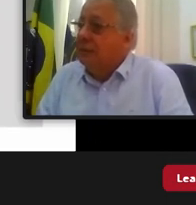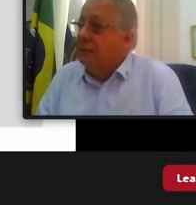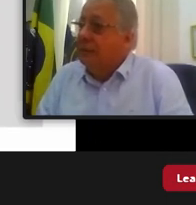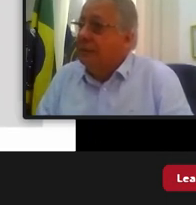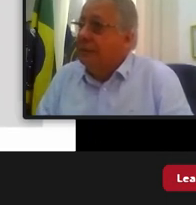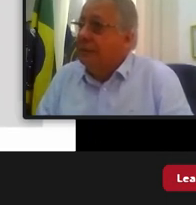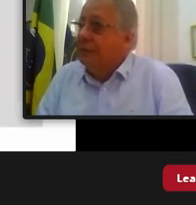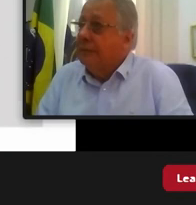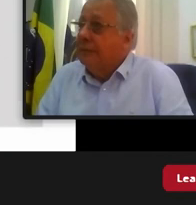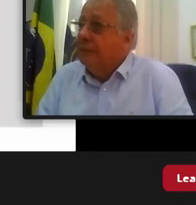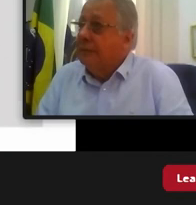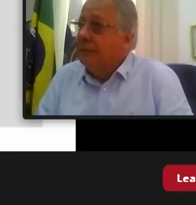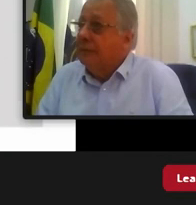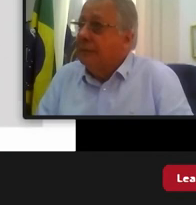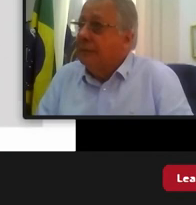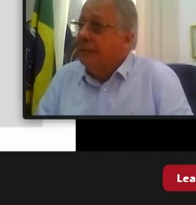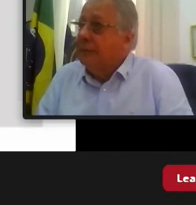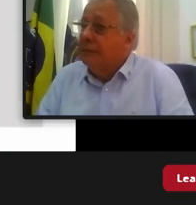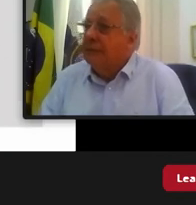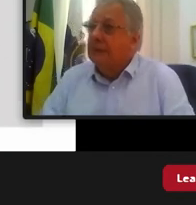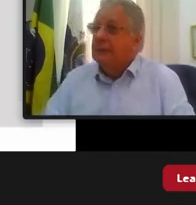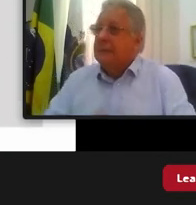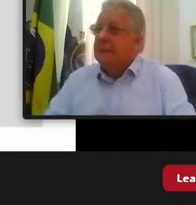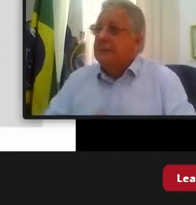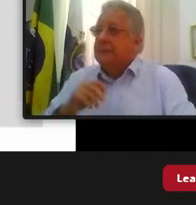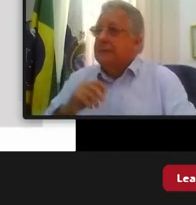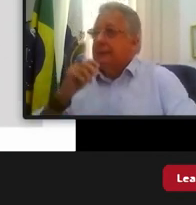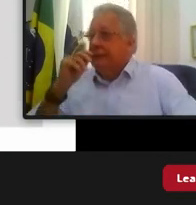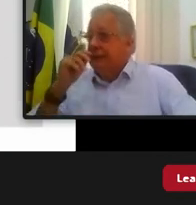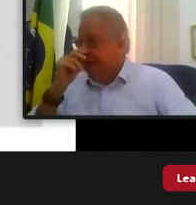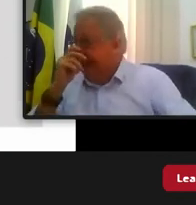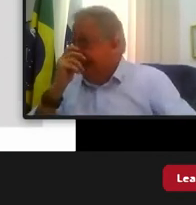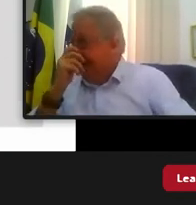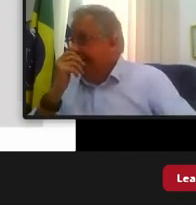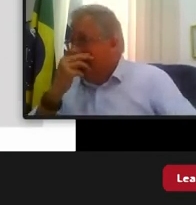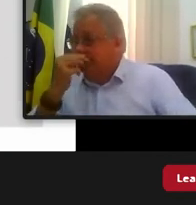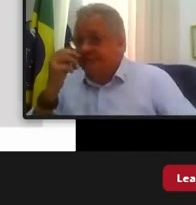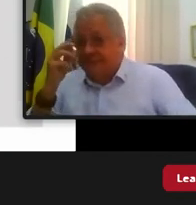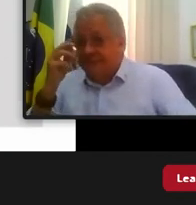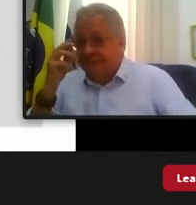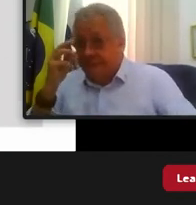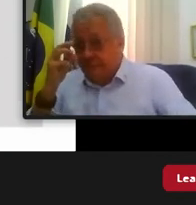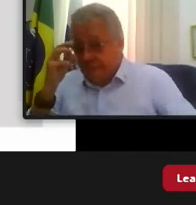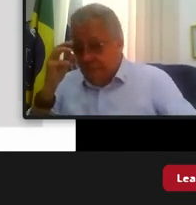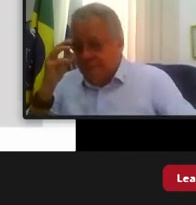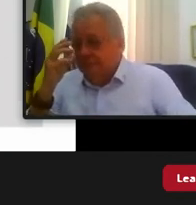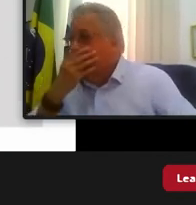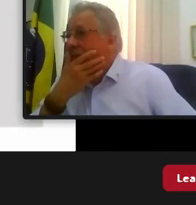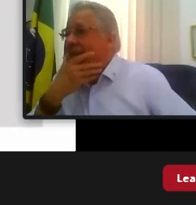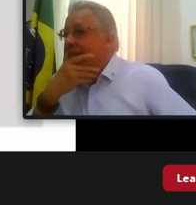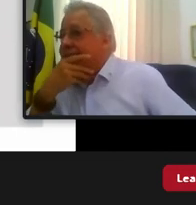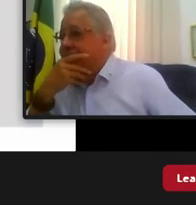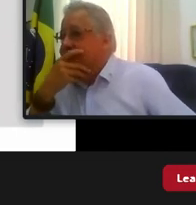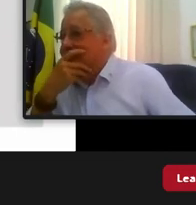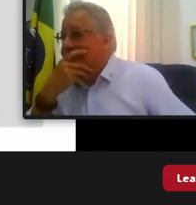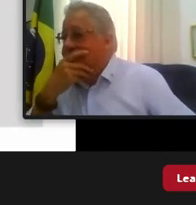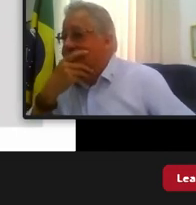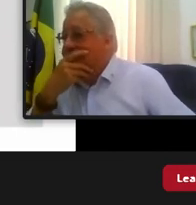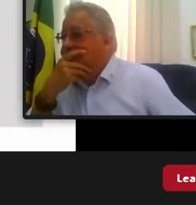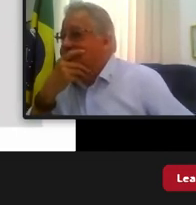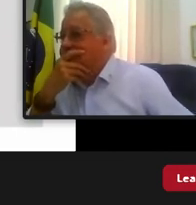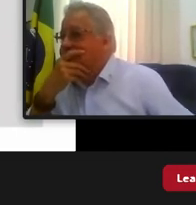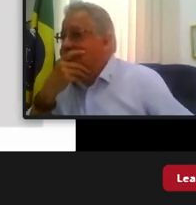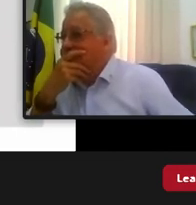já foi exposto e o rota 3 estará construído concluído em agosto de 2021